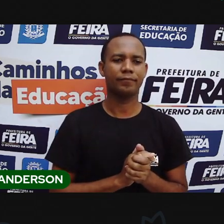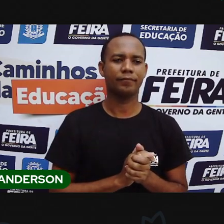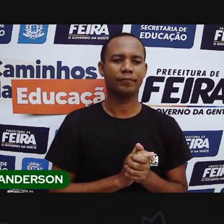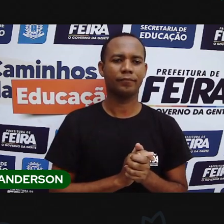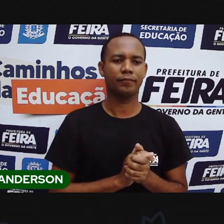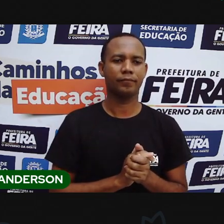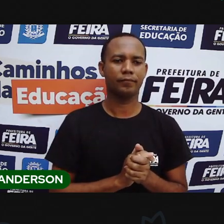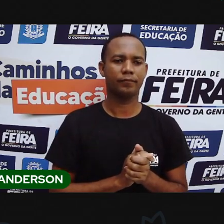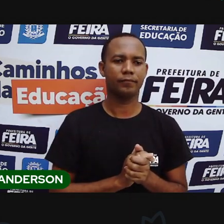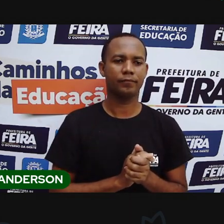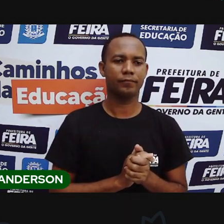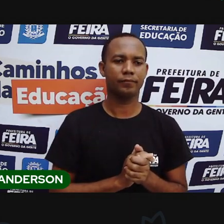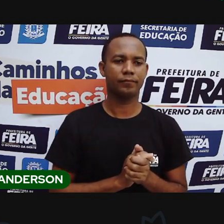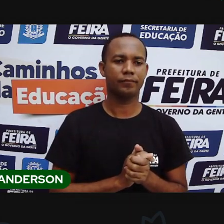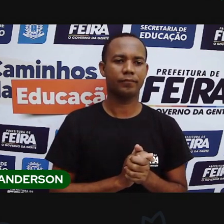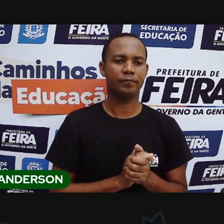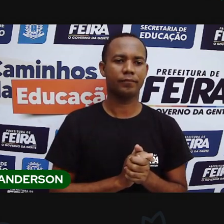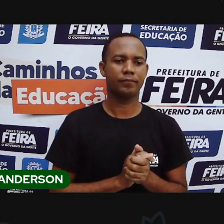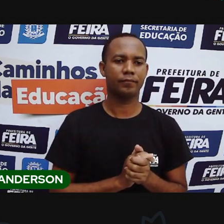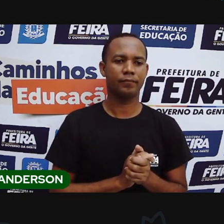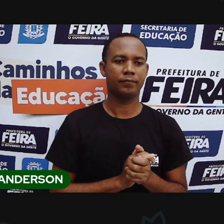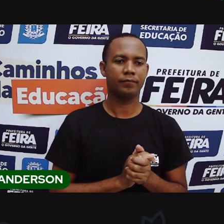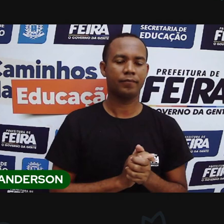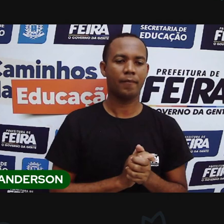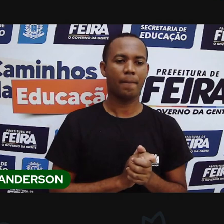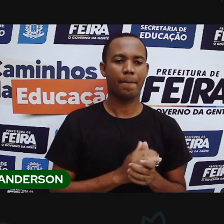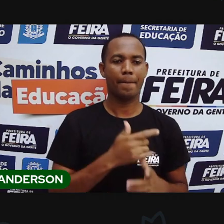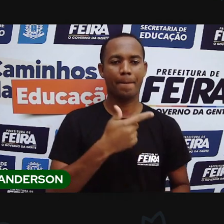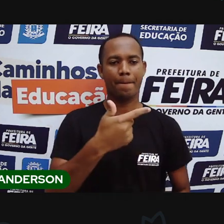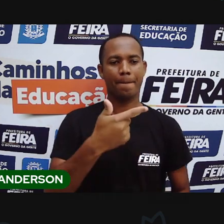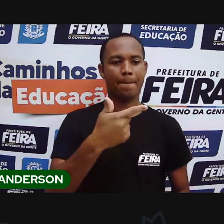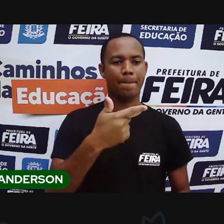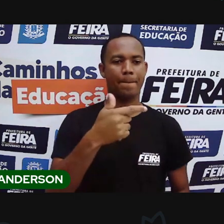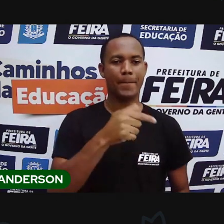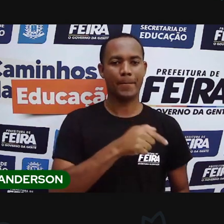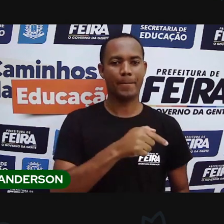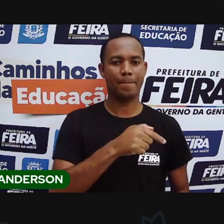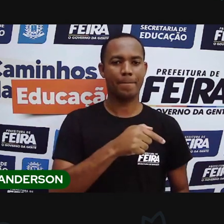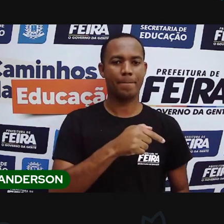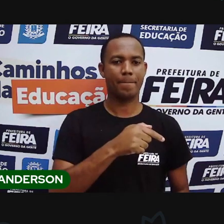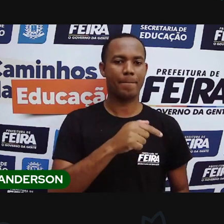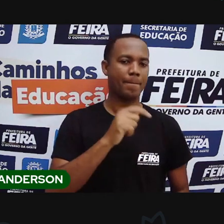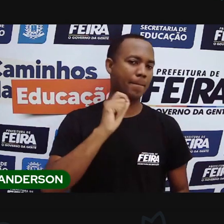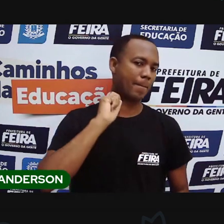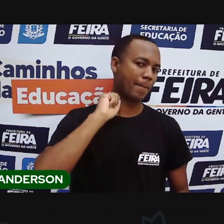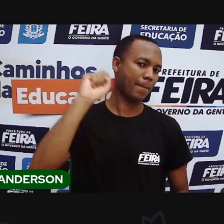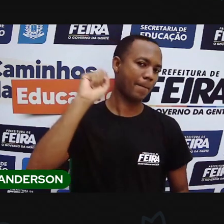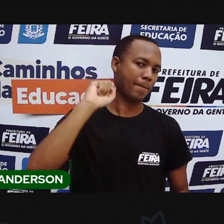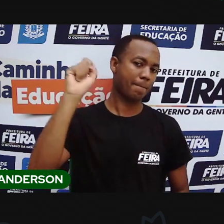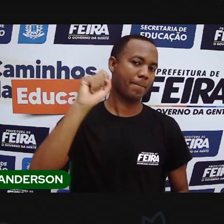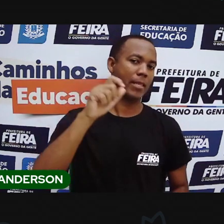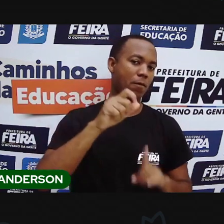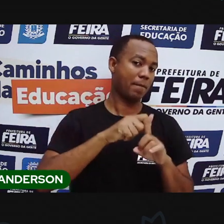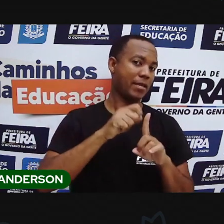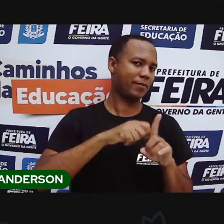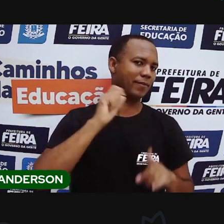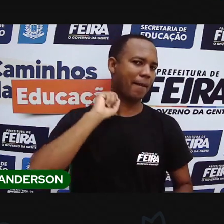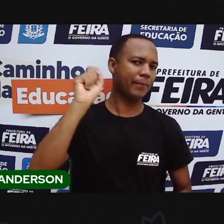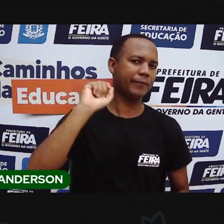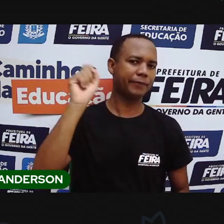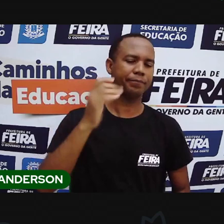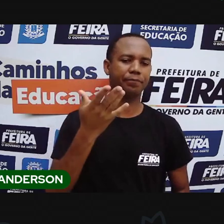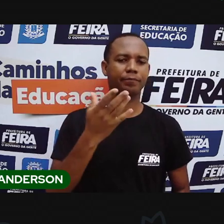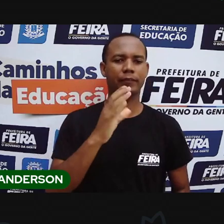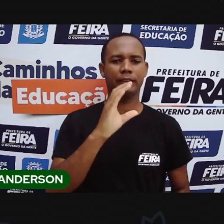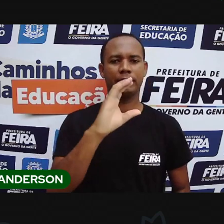21, ou aula 21, dia 27, dia abril. Vamos lá, aula de matemática e ciências